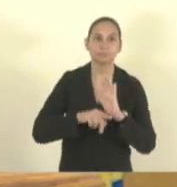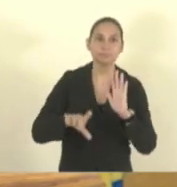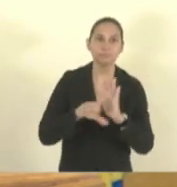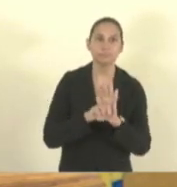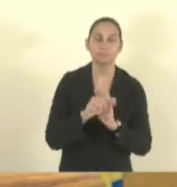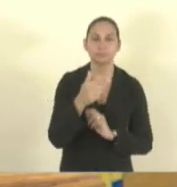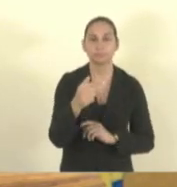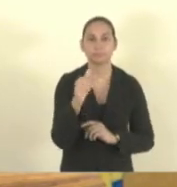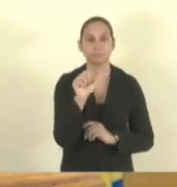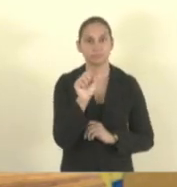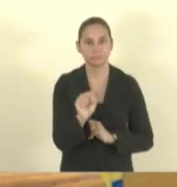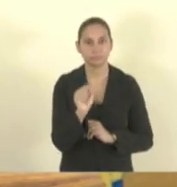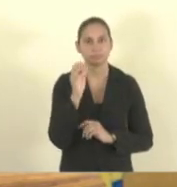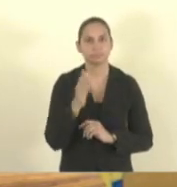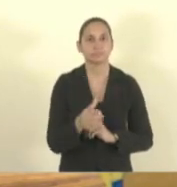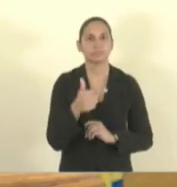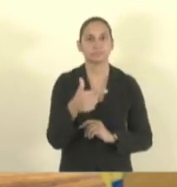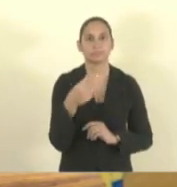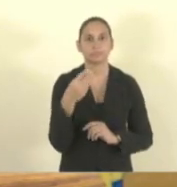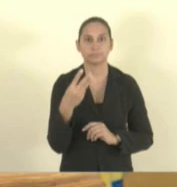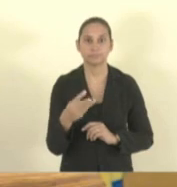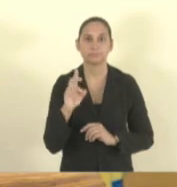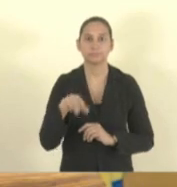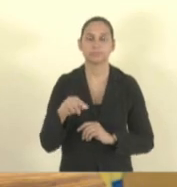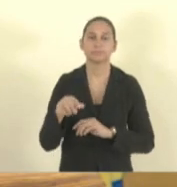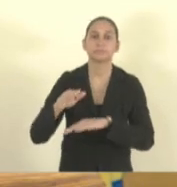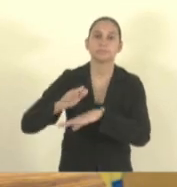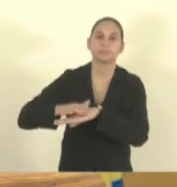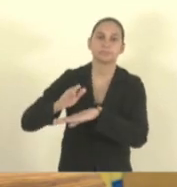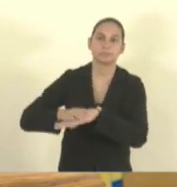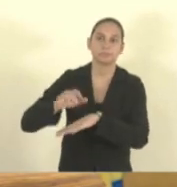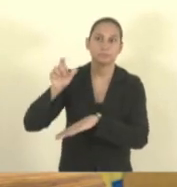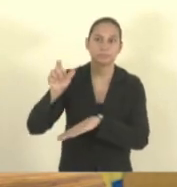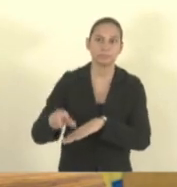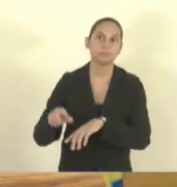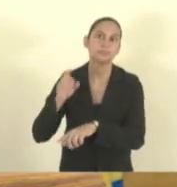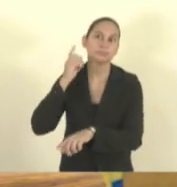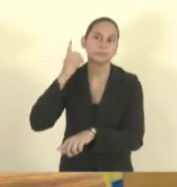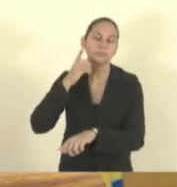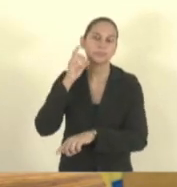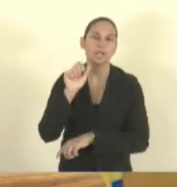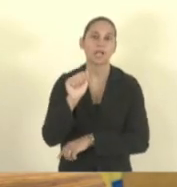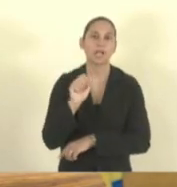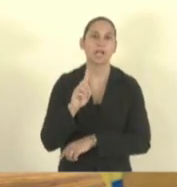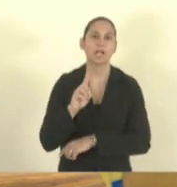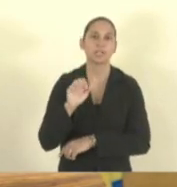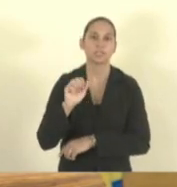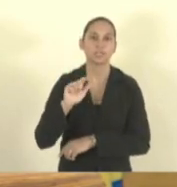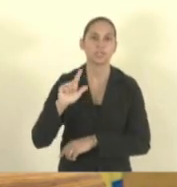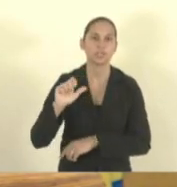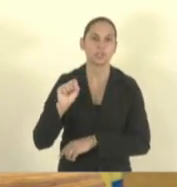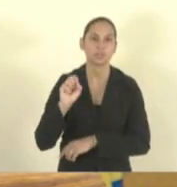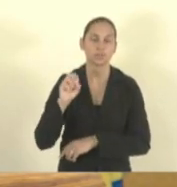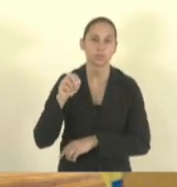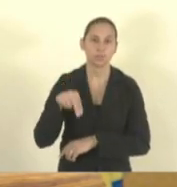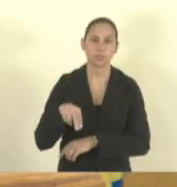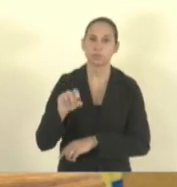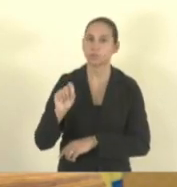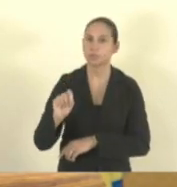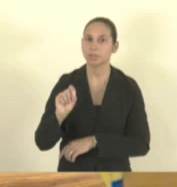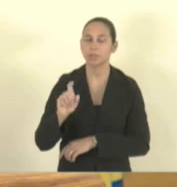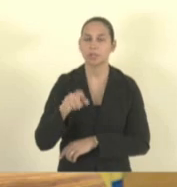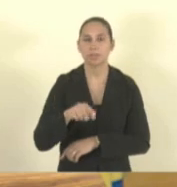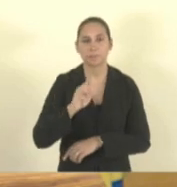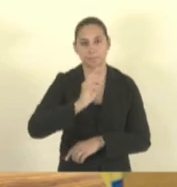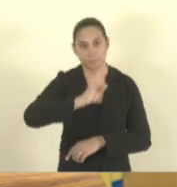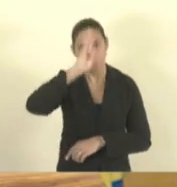78, de 2023, de autoria do deputado Adilson Espíndola, que dispõe sobre o programa Bombeiros nas Unidades